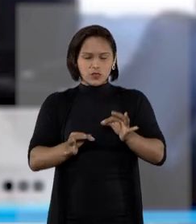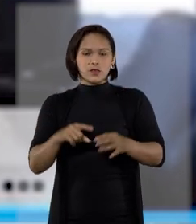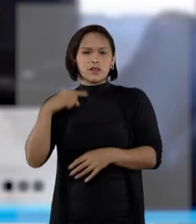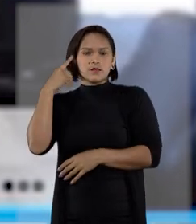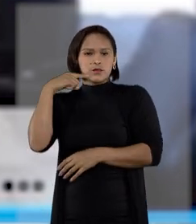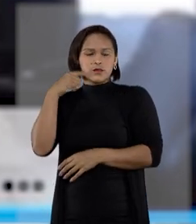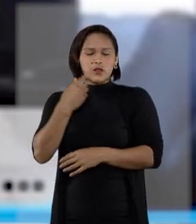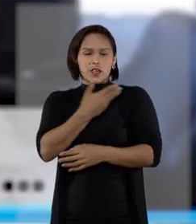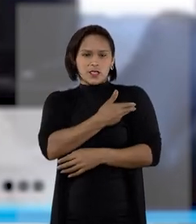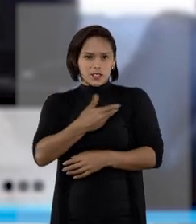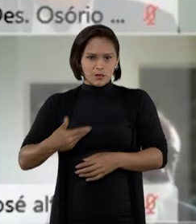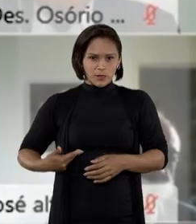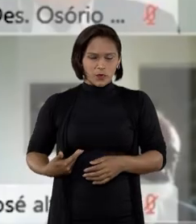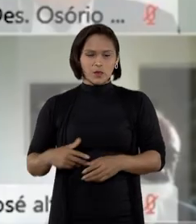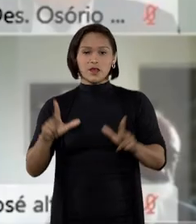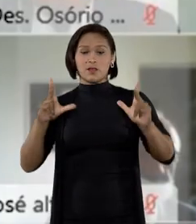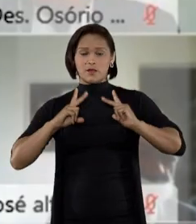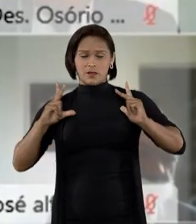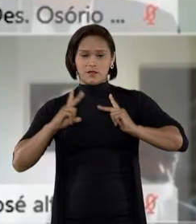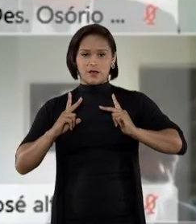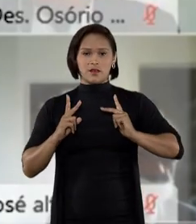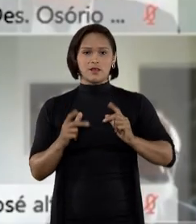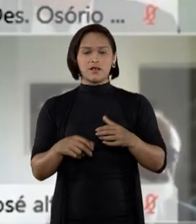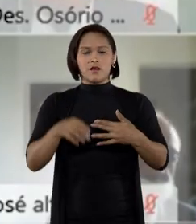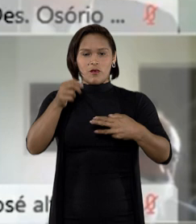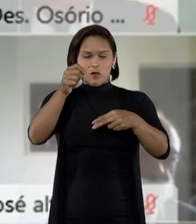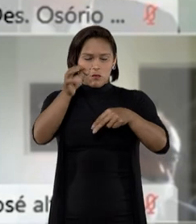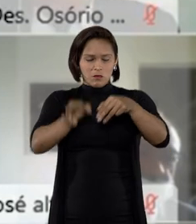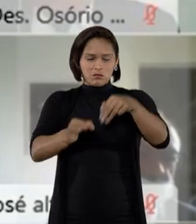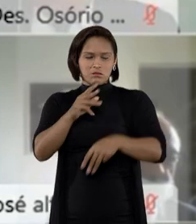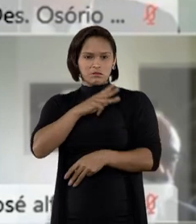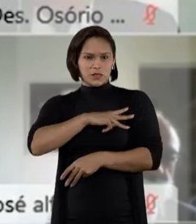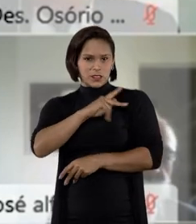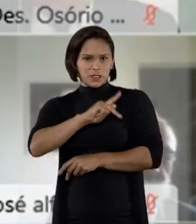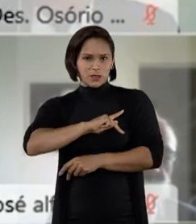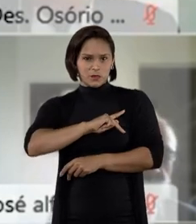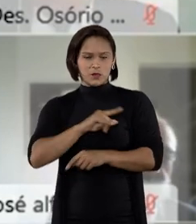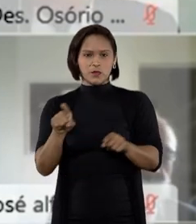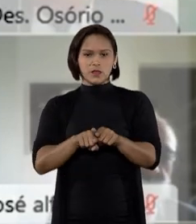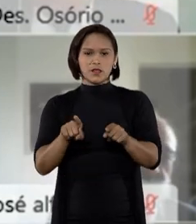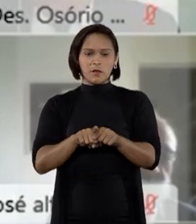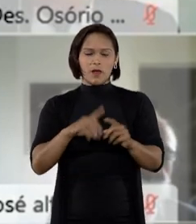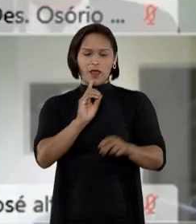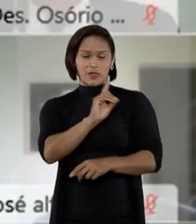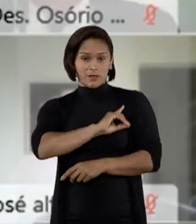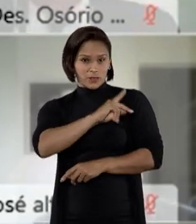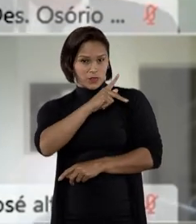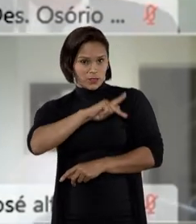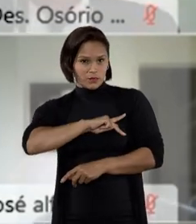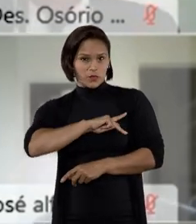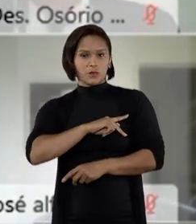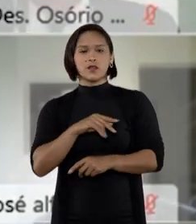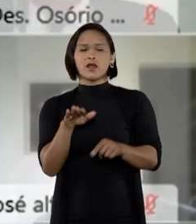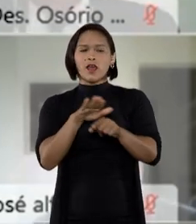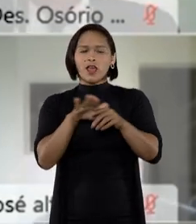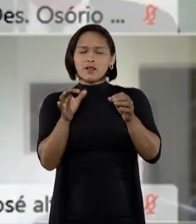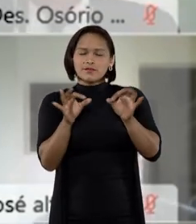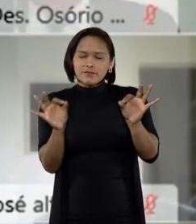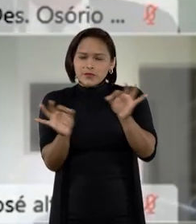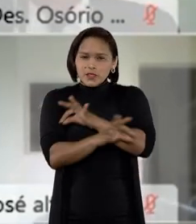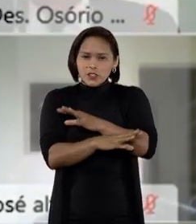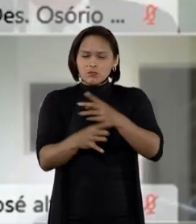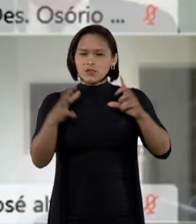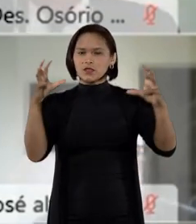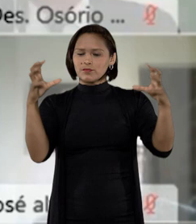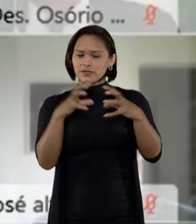democracia pública, à democracia privada, ao Ministério Público, à defensoria pública, tem pacificado os